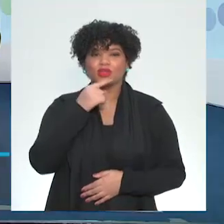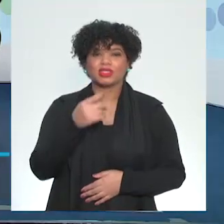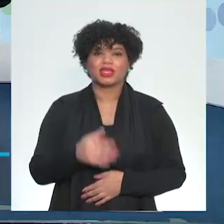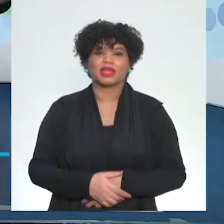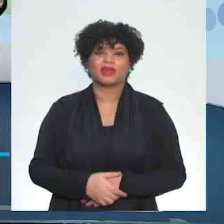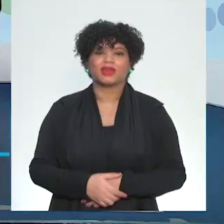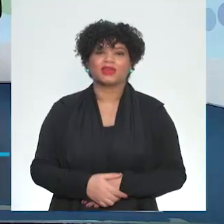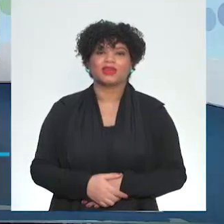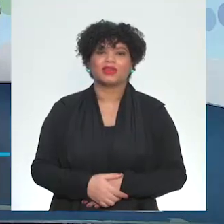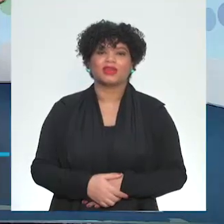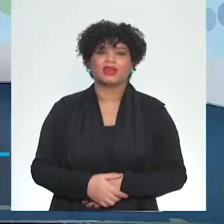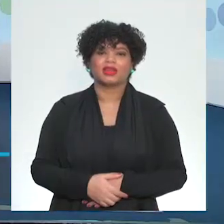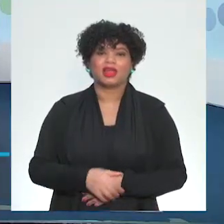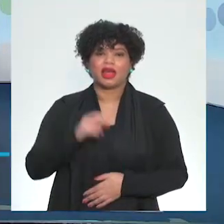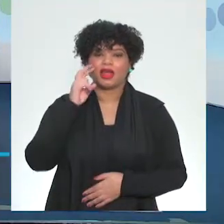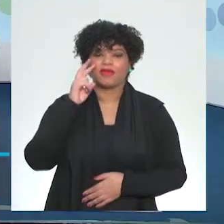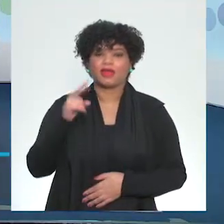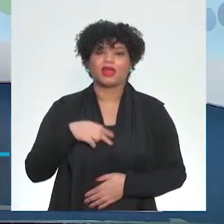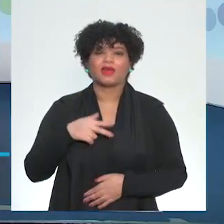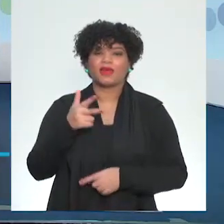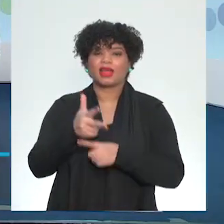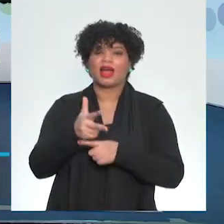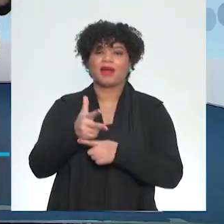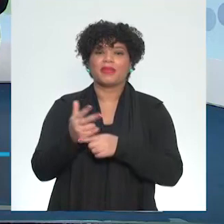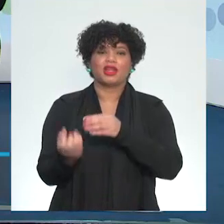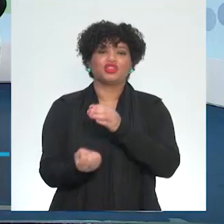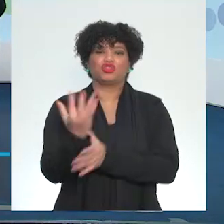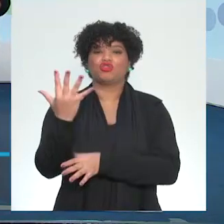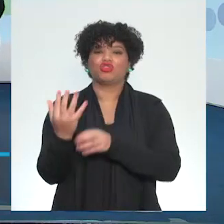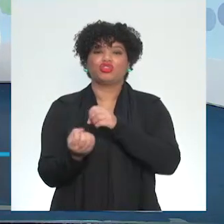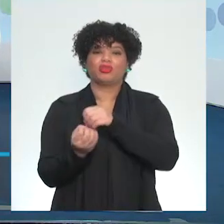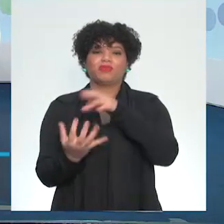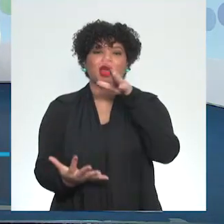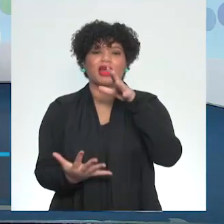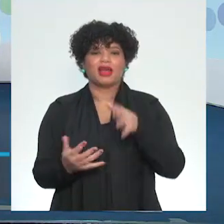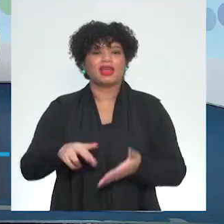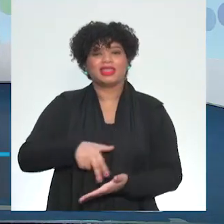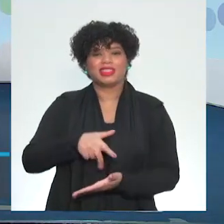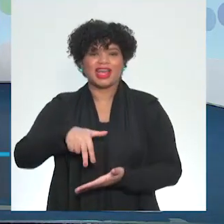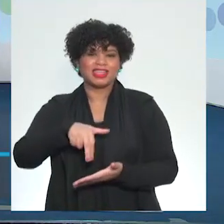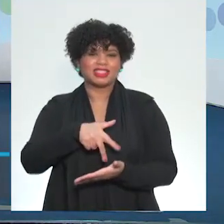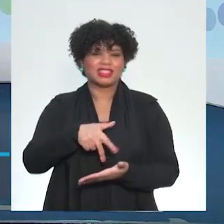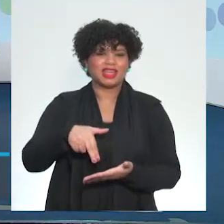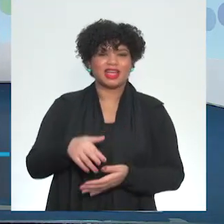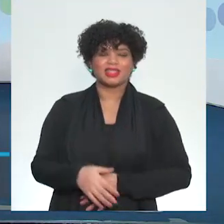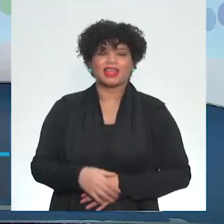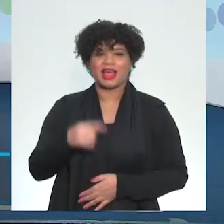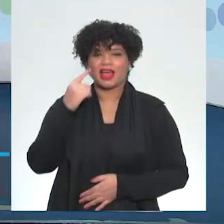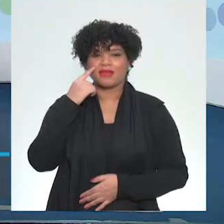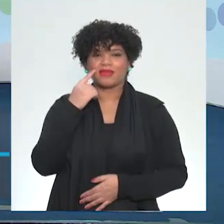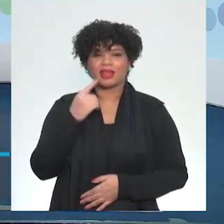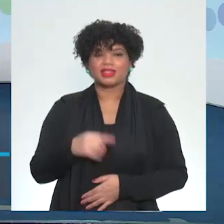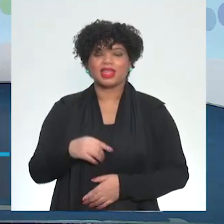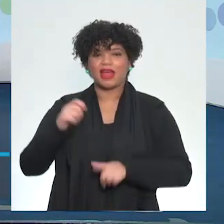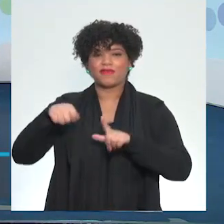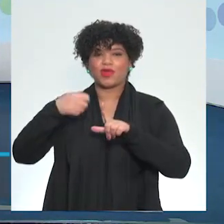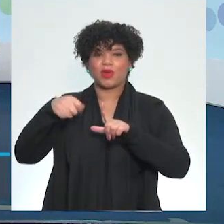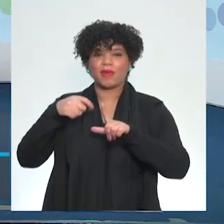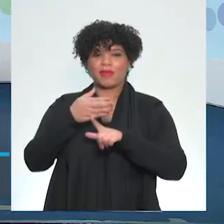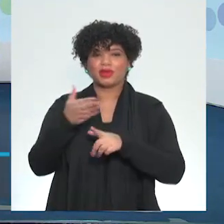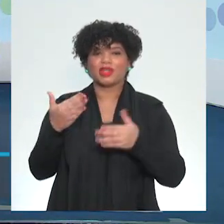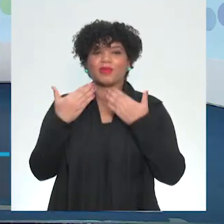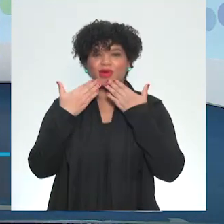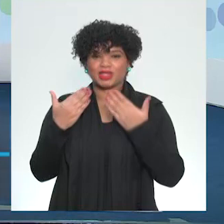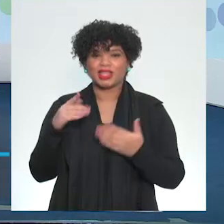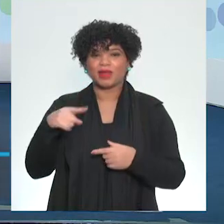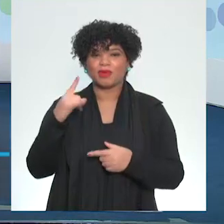Não consigo. Câmera surge. Dança. Não consigo. Não, aí eu comecei a filmar para depois mostrar para vocês no